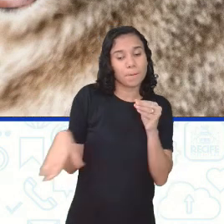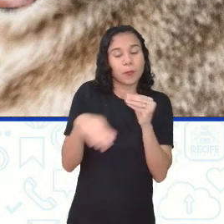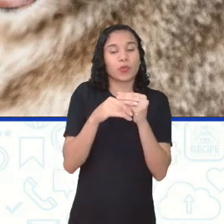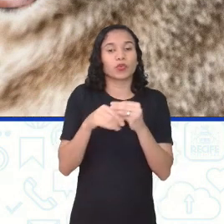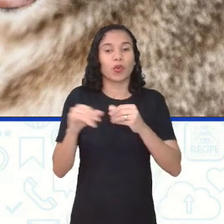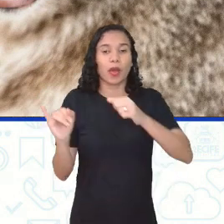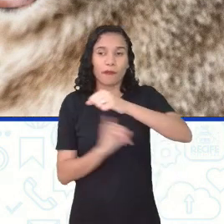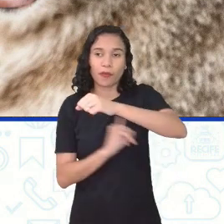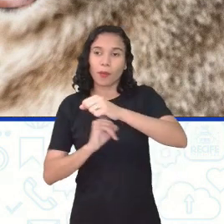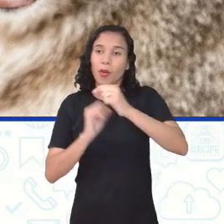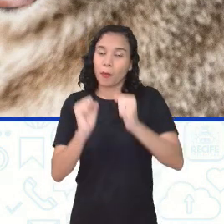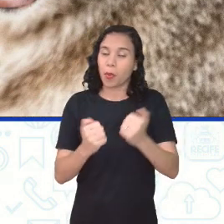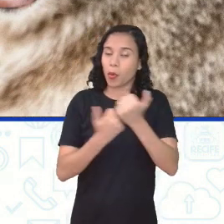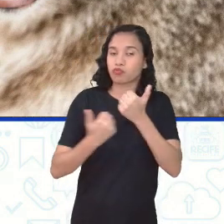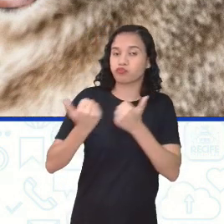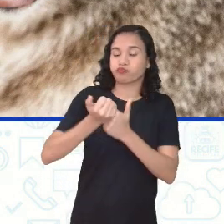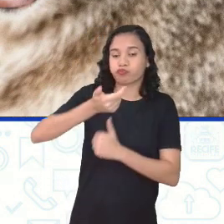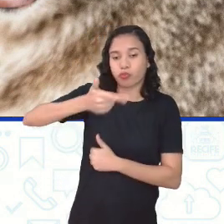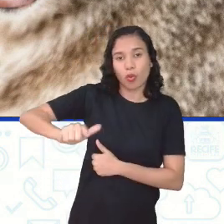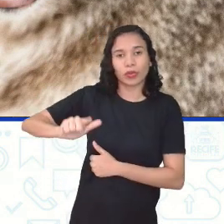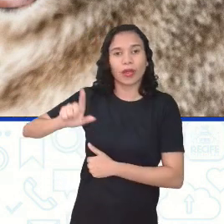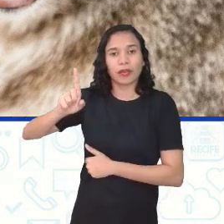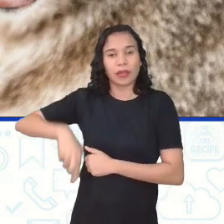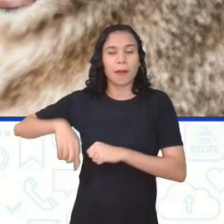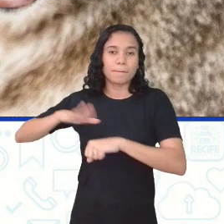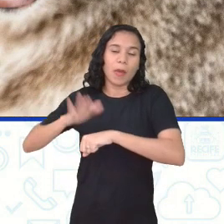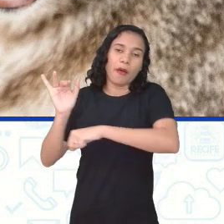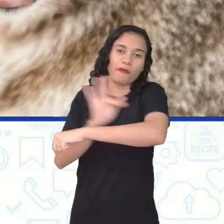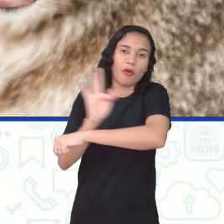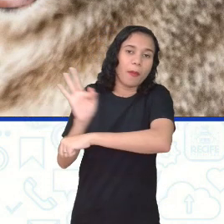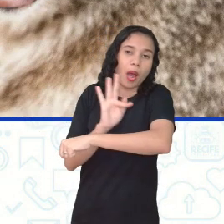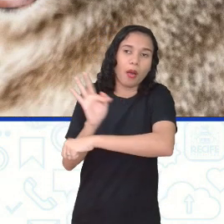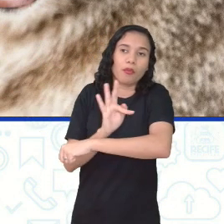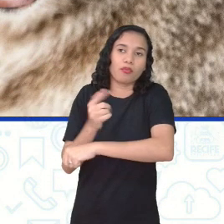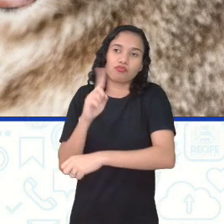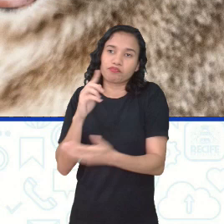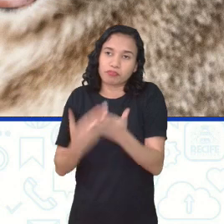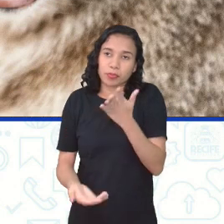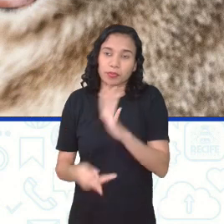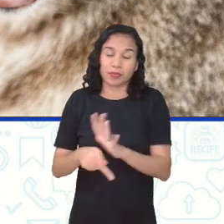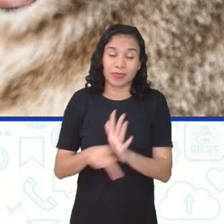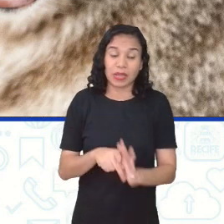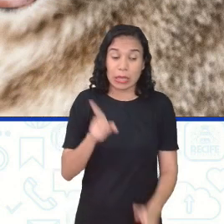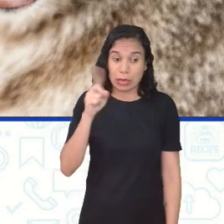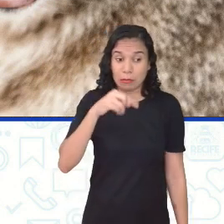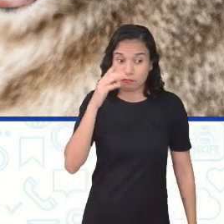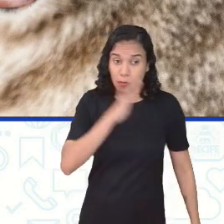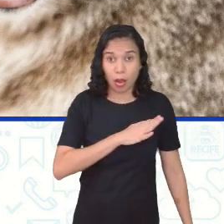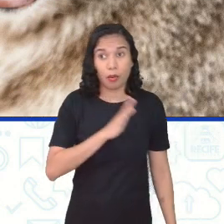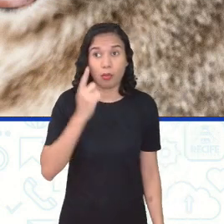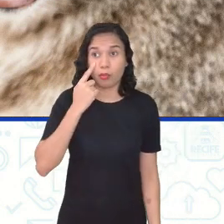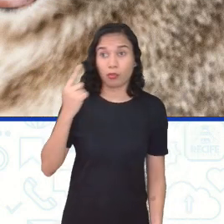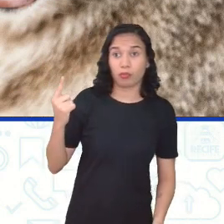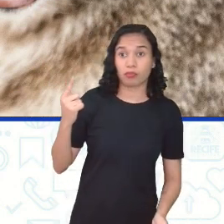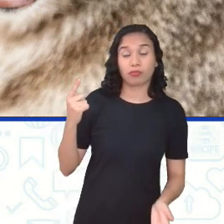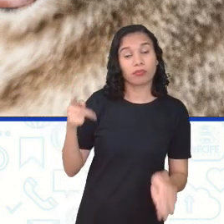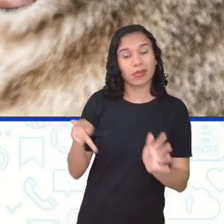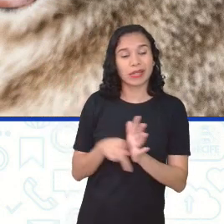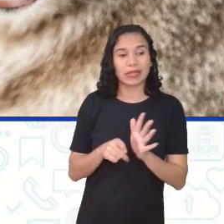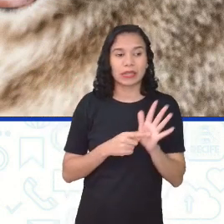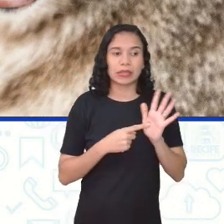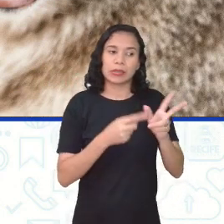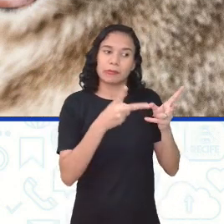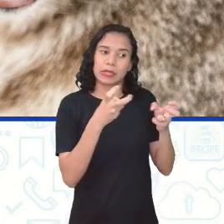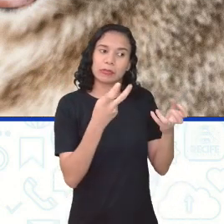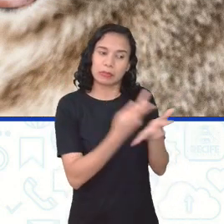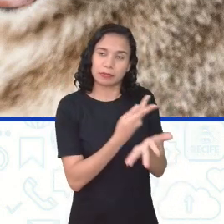que podem ser substituídas por outras menos coloquiais sem perder o sentido. A gente pode trocar pegou mal por passou a impressão